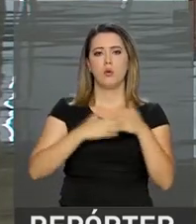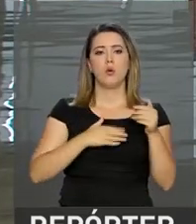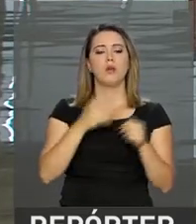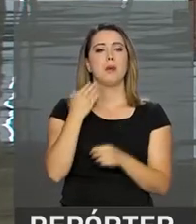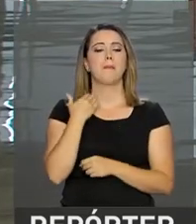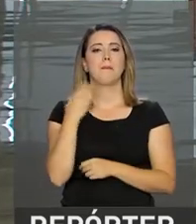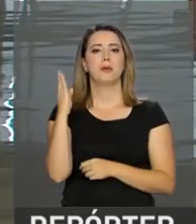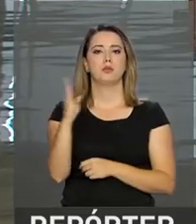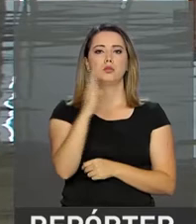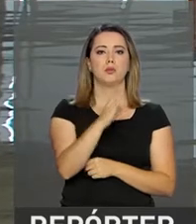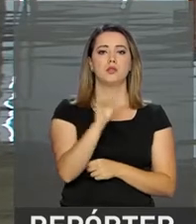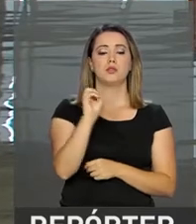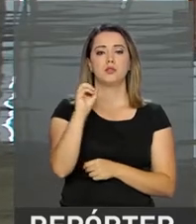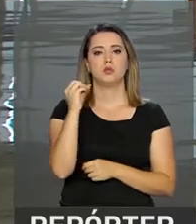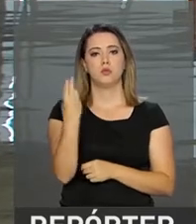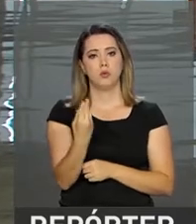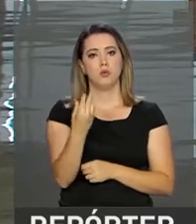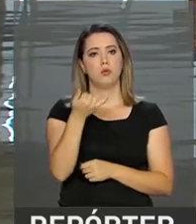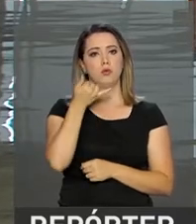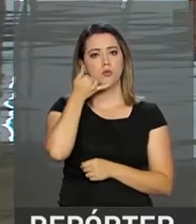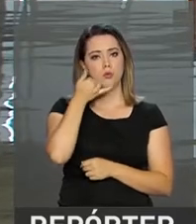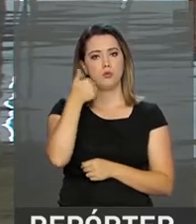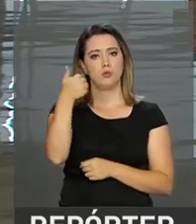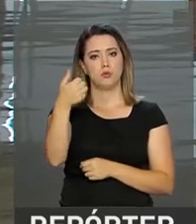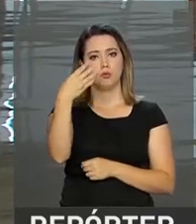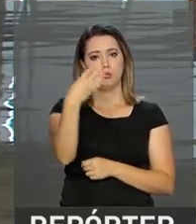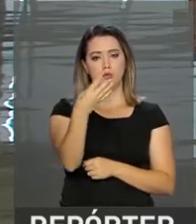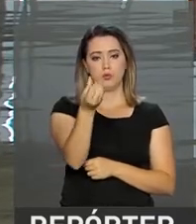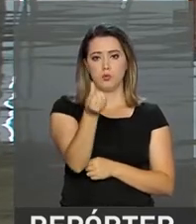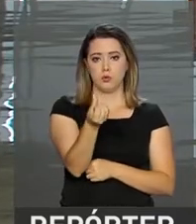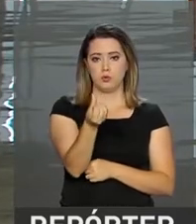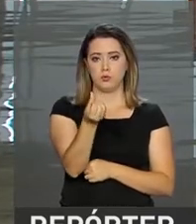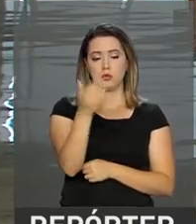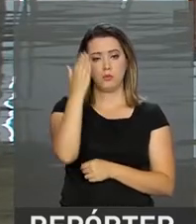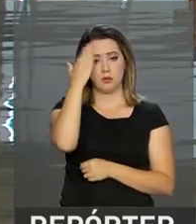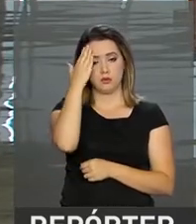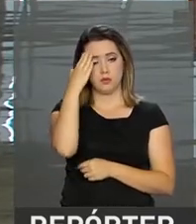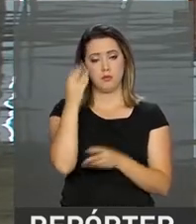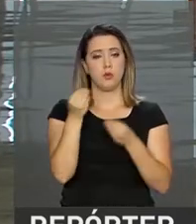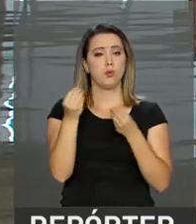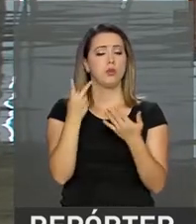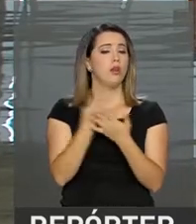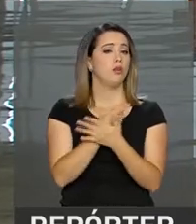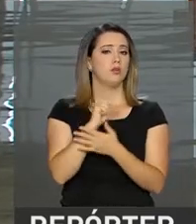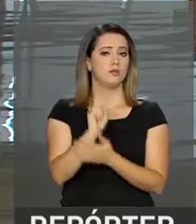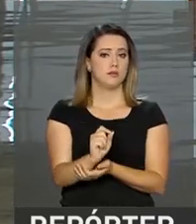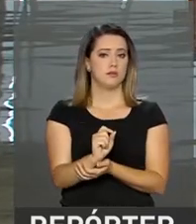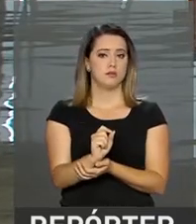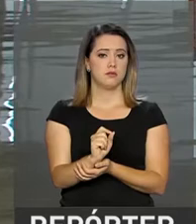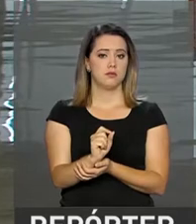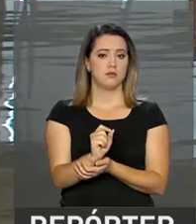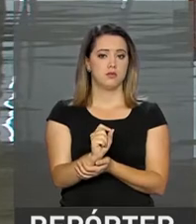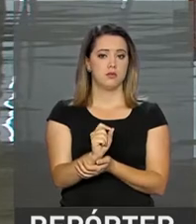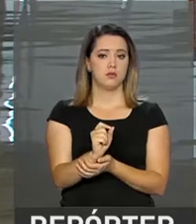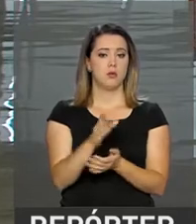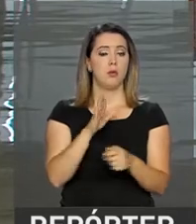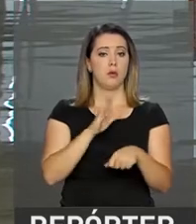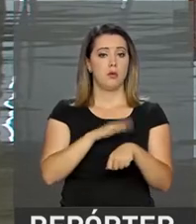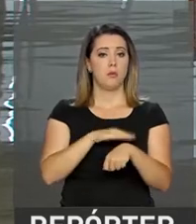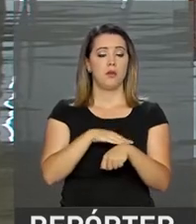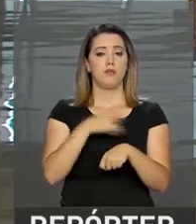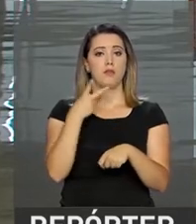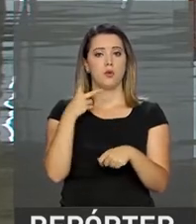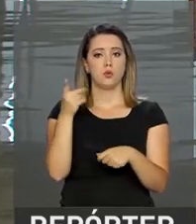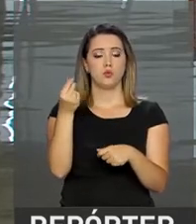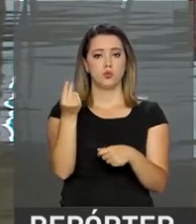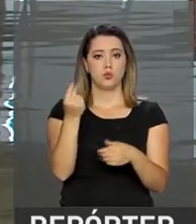Brasil ou ligar para a central de atendimento no número 146 para fazer então, para programar então o seu